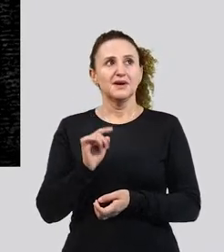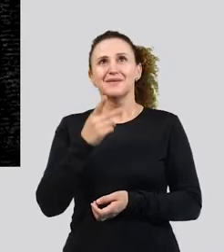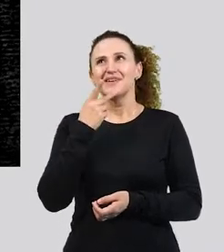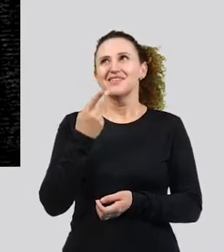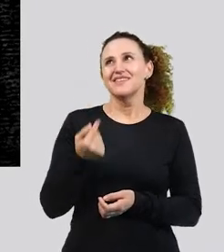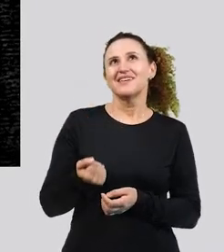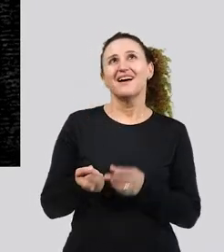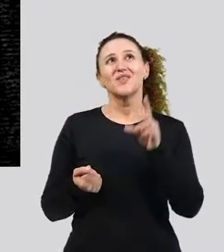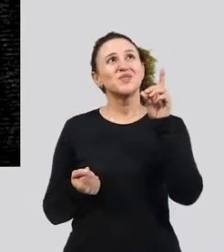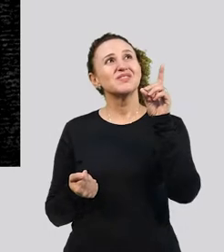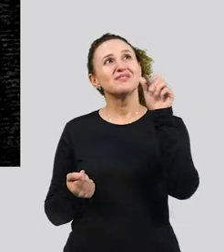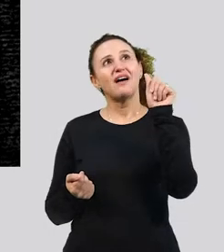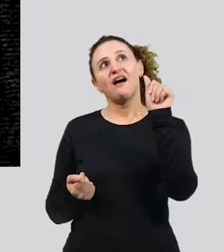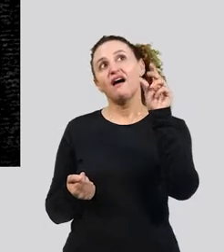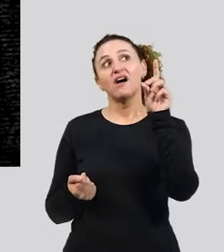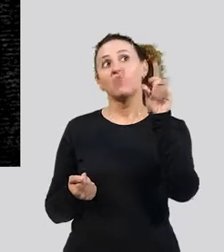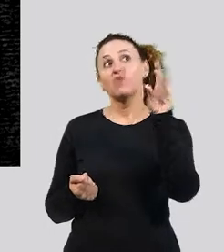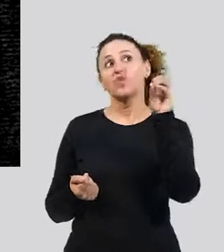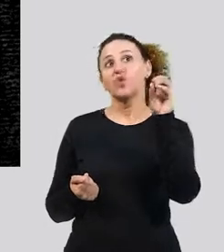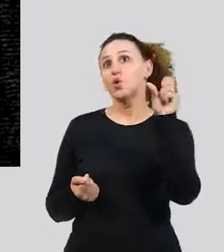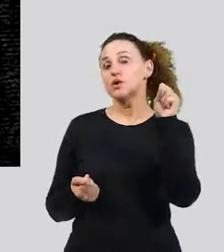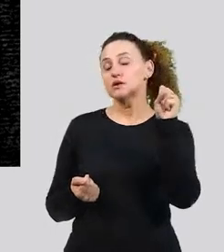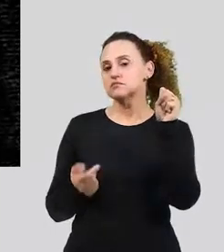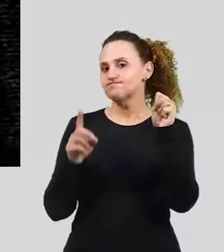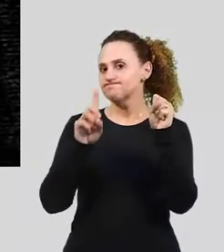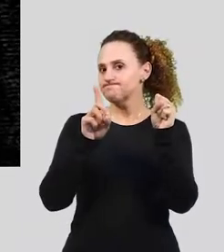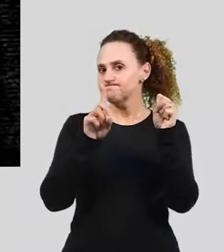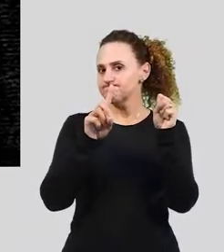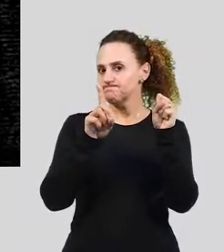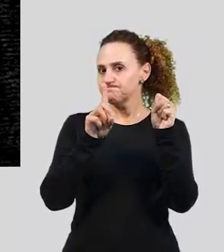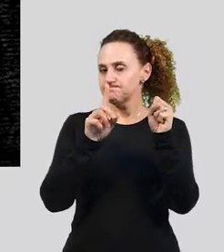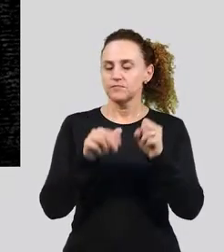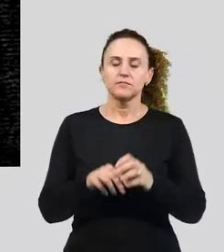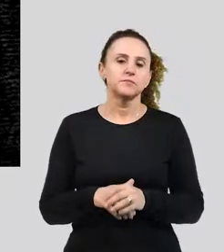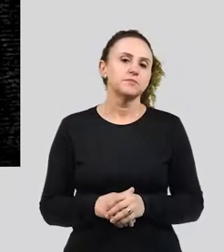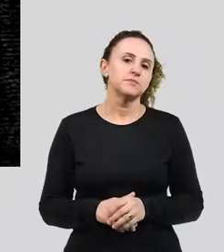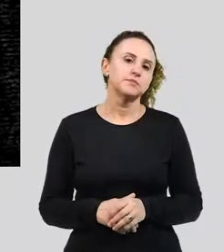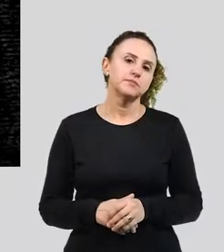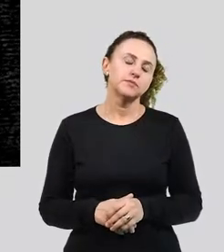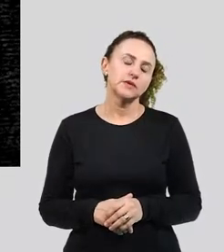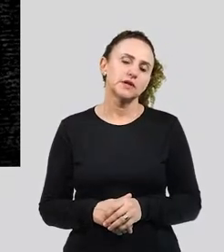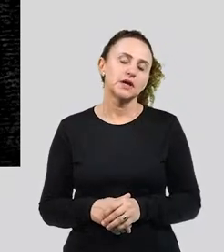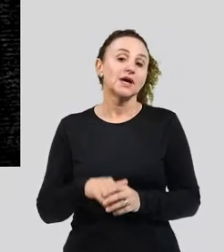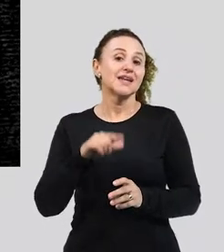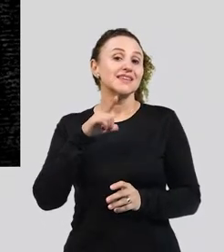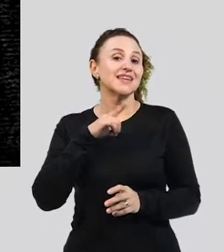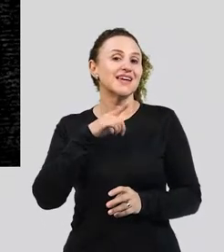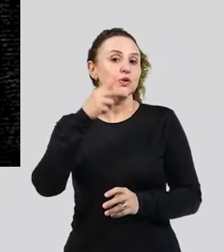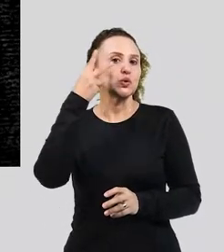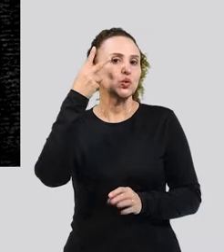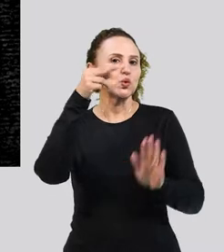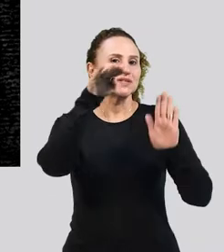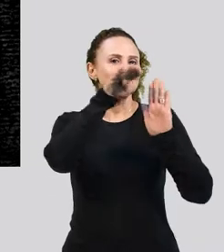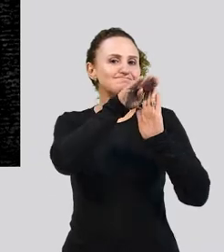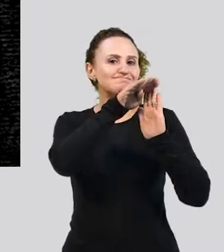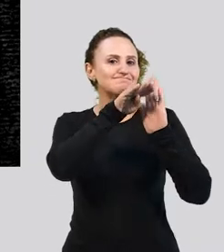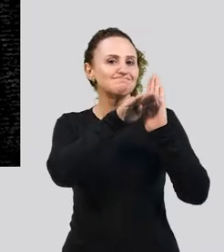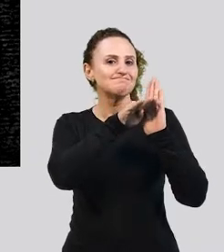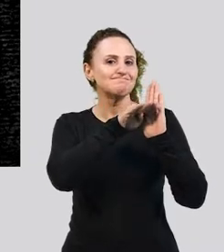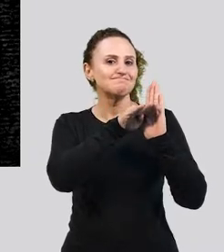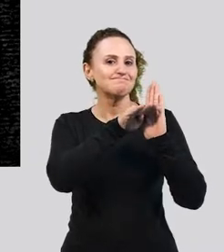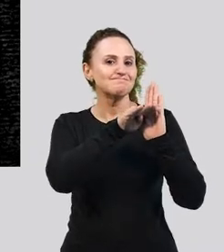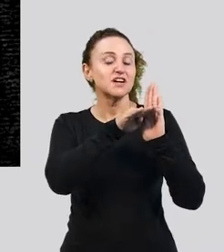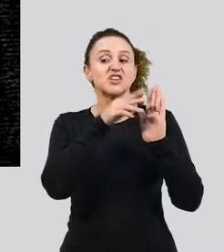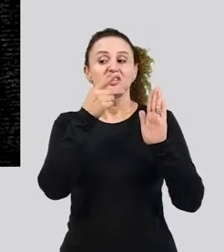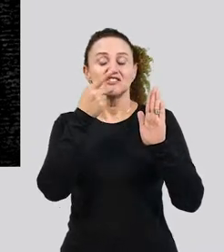Do, das dos. Não. Aí nós temos duas classes de palavras quando a gente fala do.